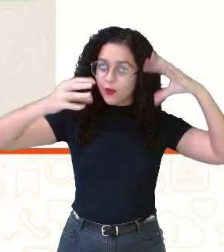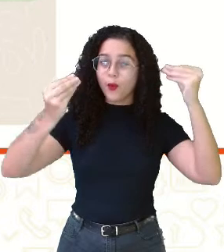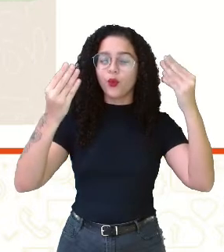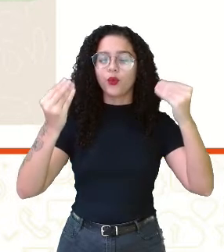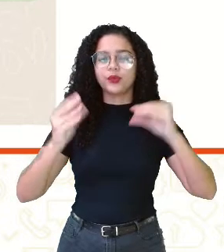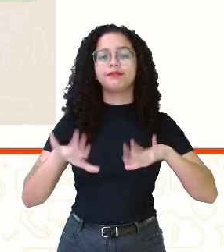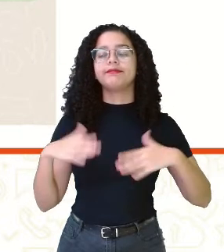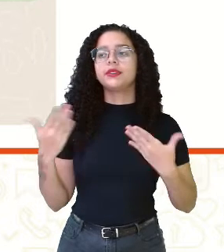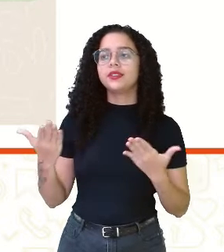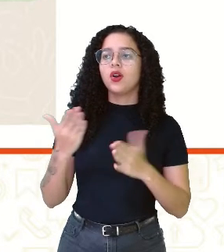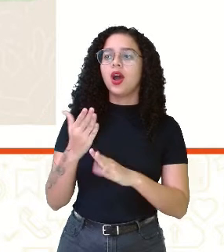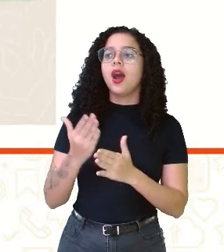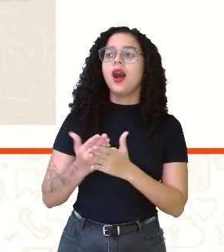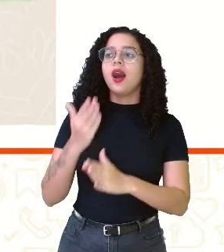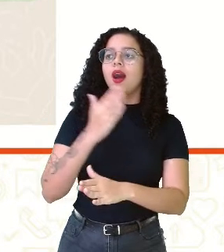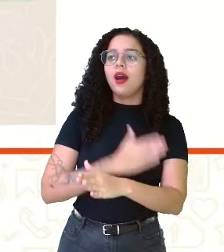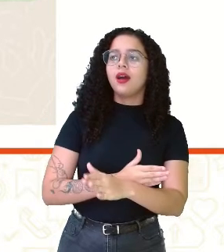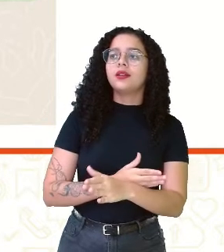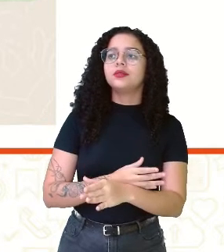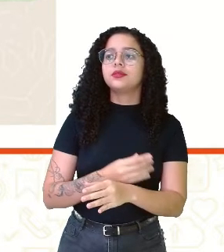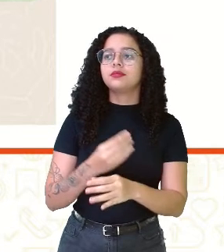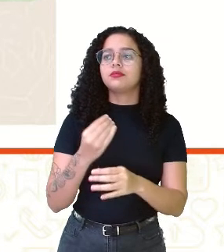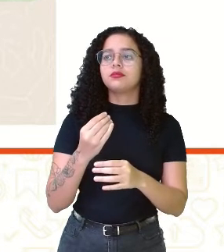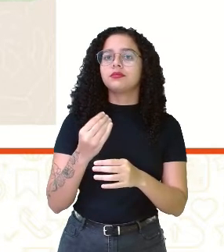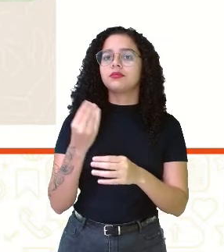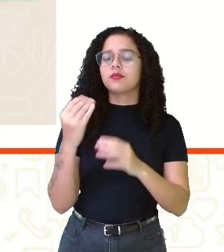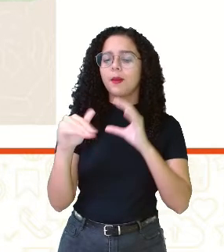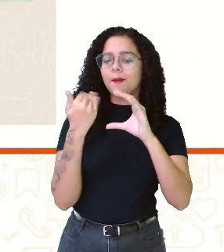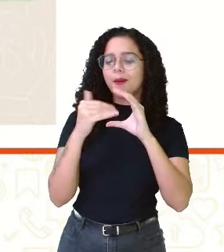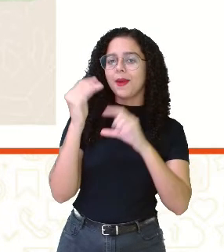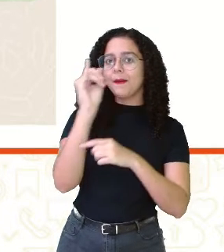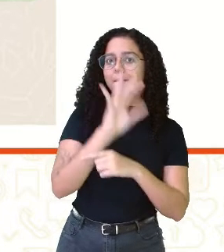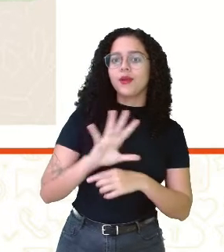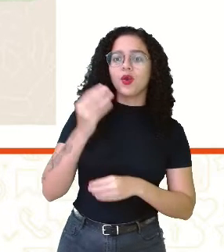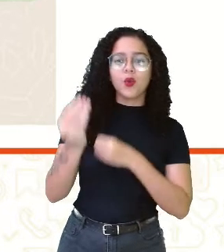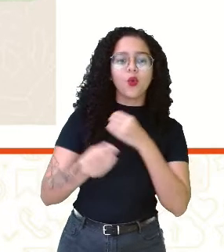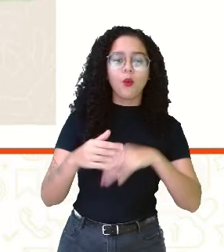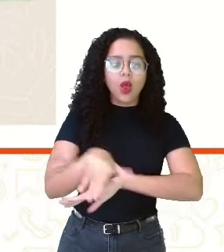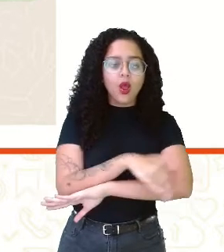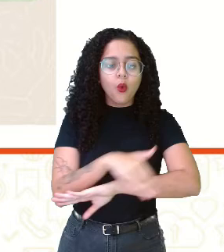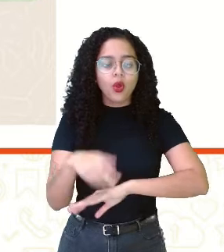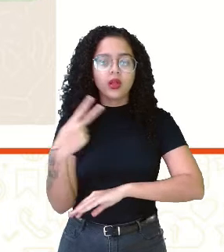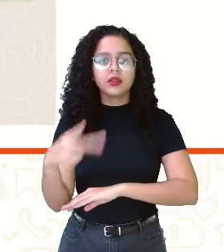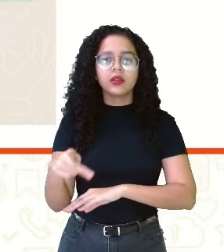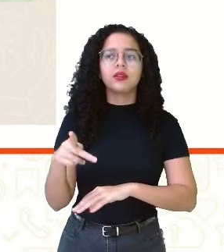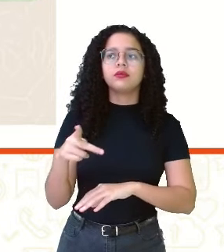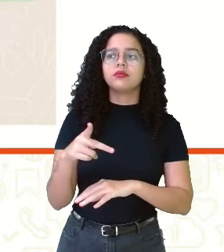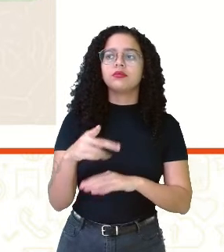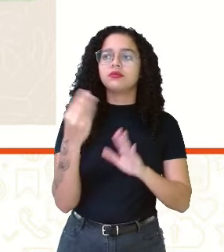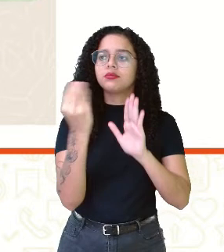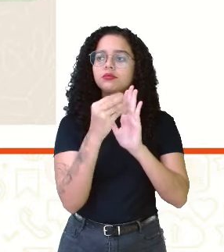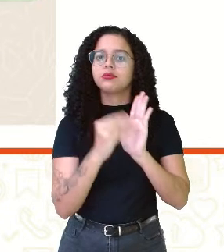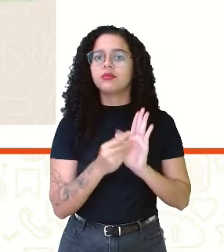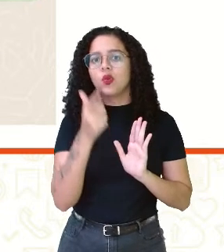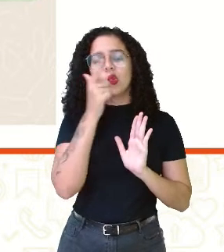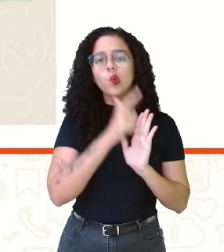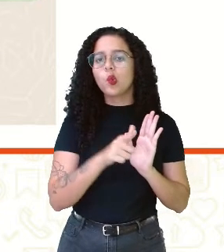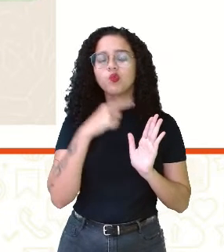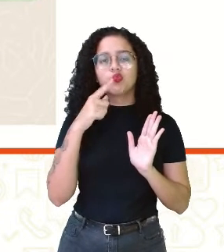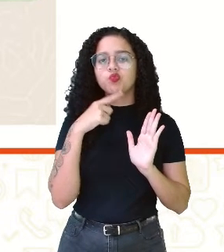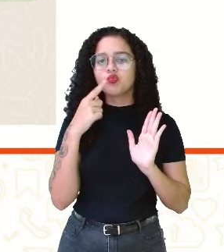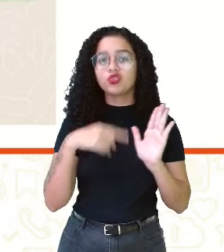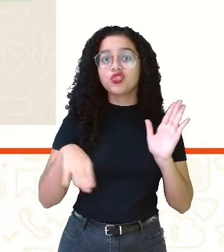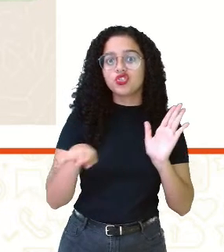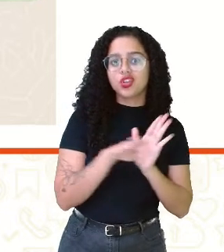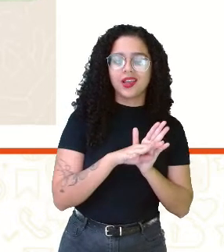muito. E aí, antes, ele anexa imagens de como está a rua dele. E ele está colocando que ele não vai conseguir chegar